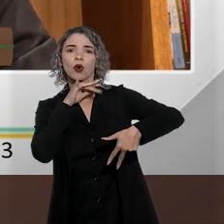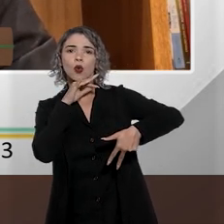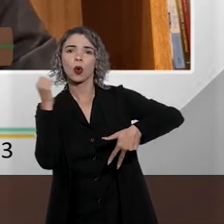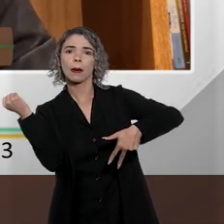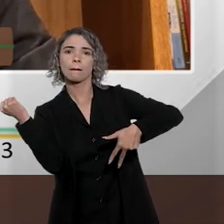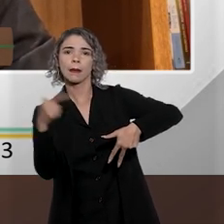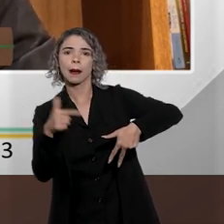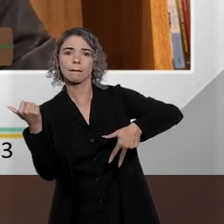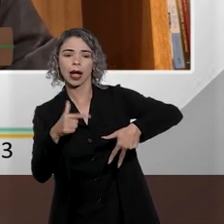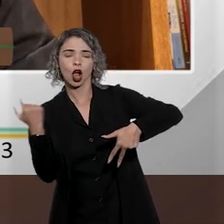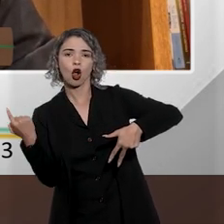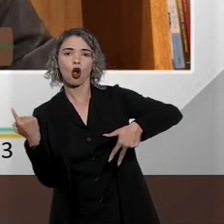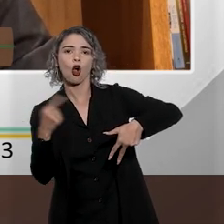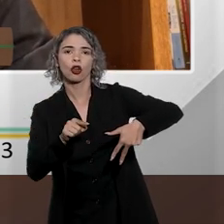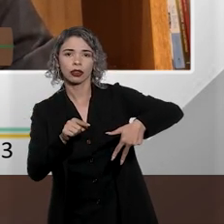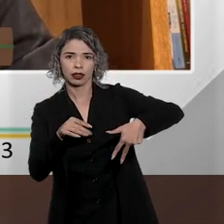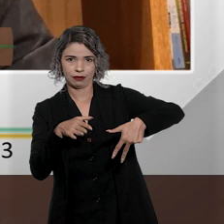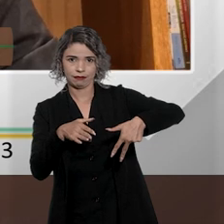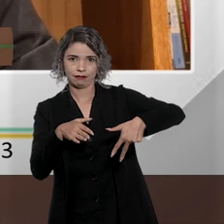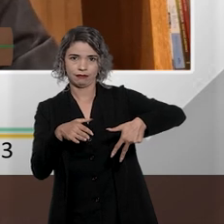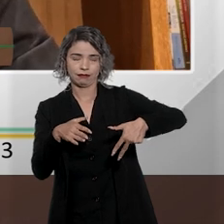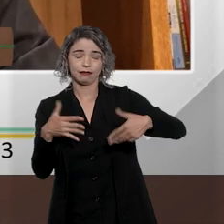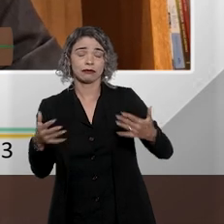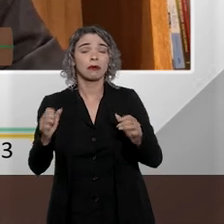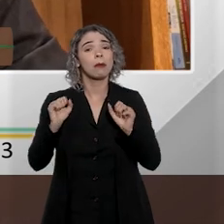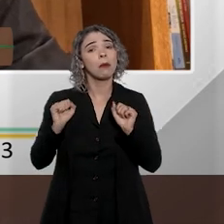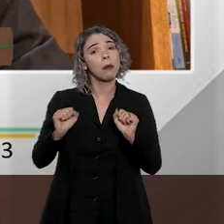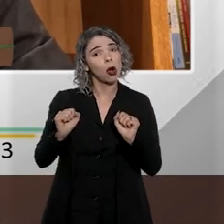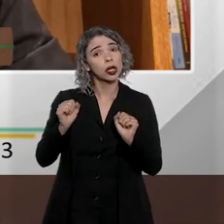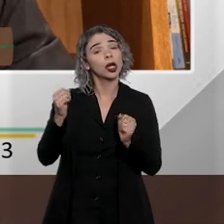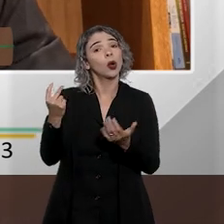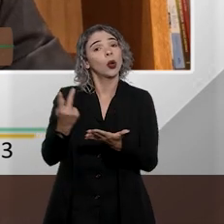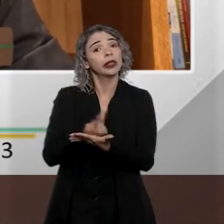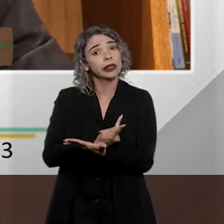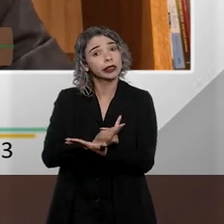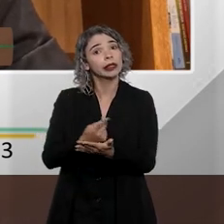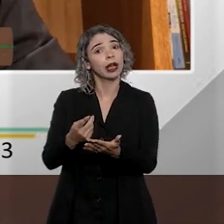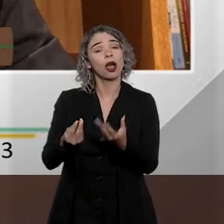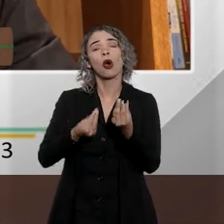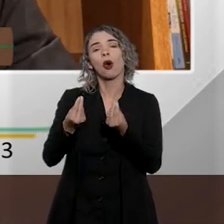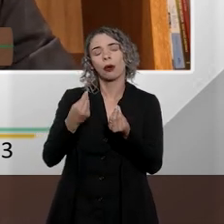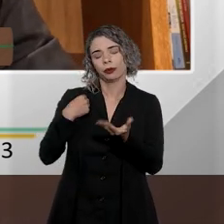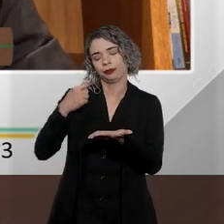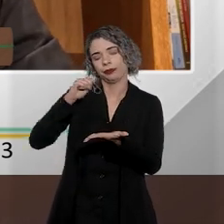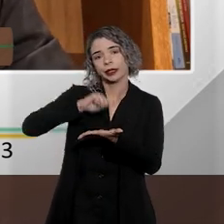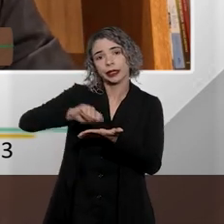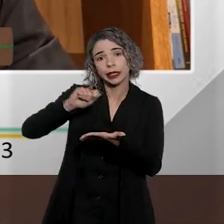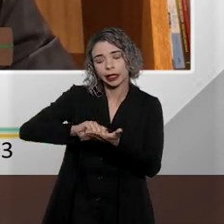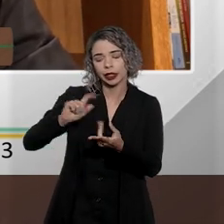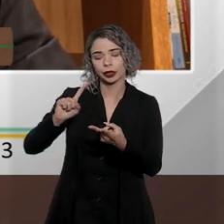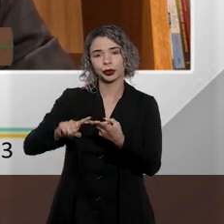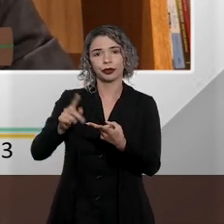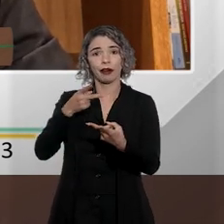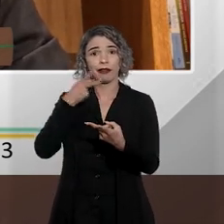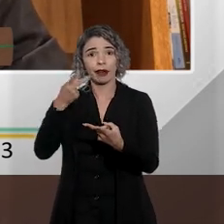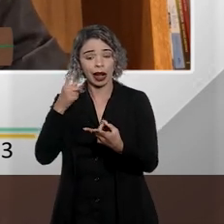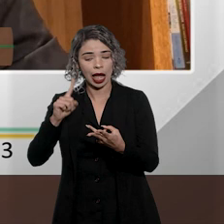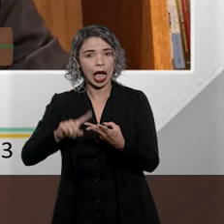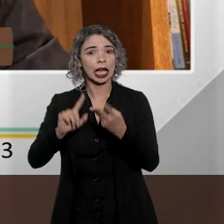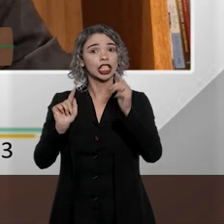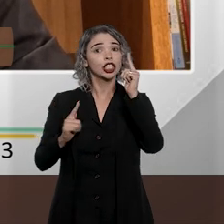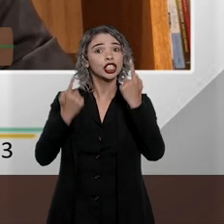é a utilização de expressões depreciativas, o que pode se dar exatamente por escrito, verbalmente,